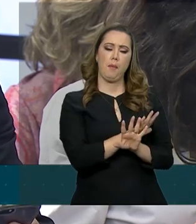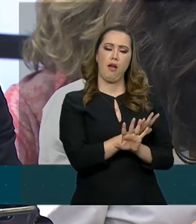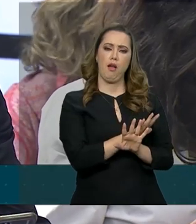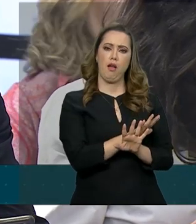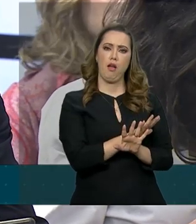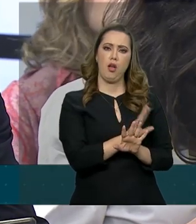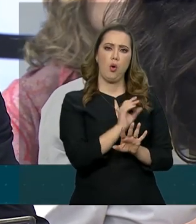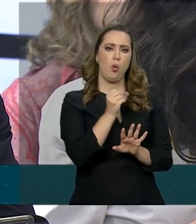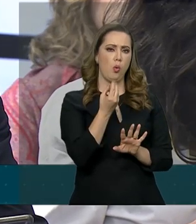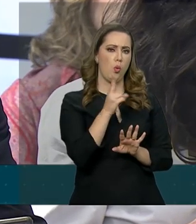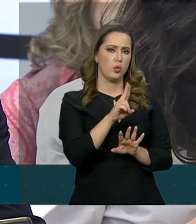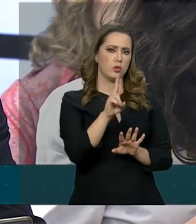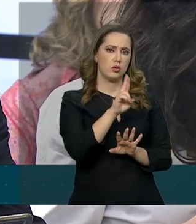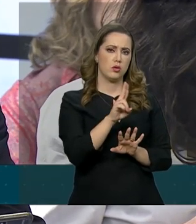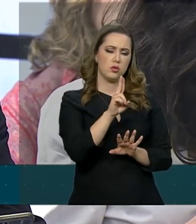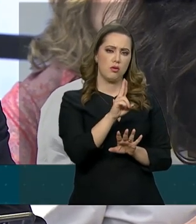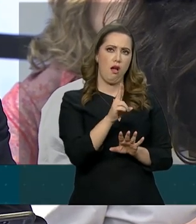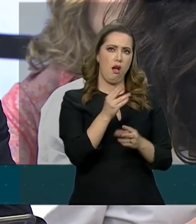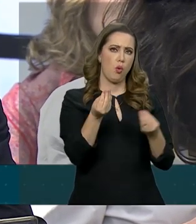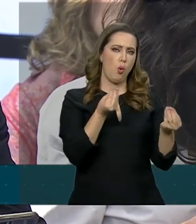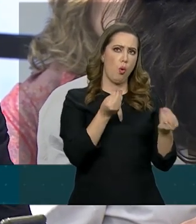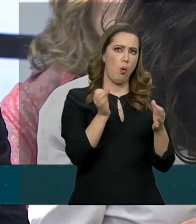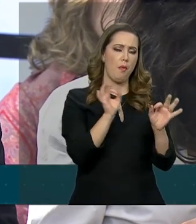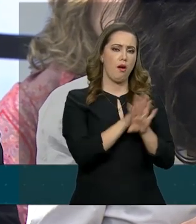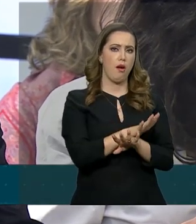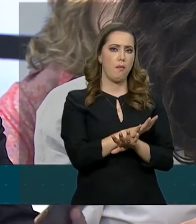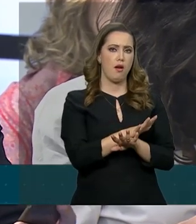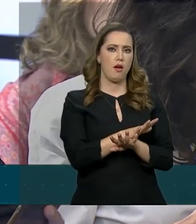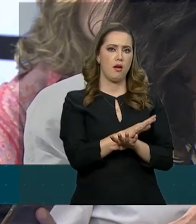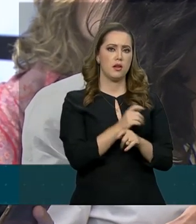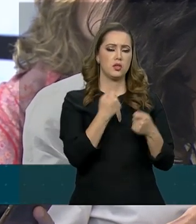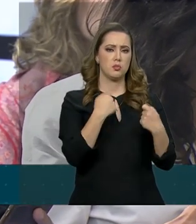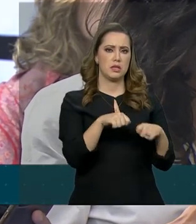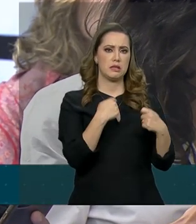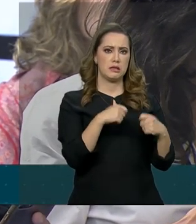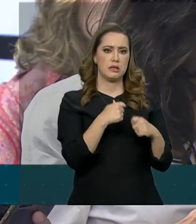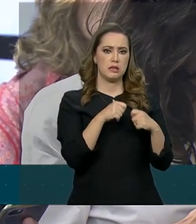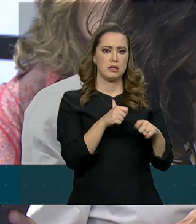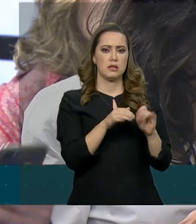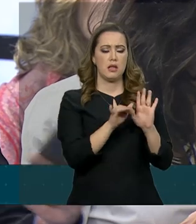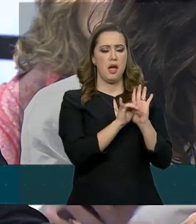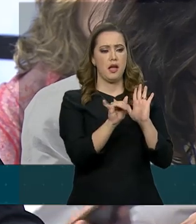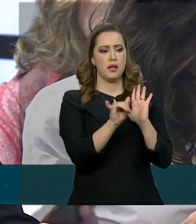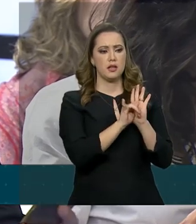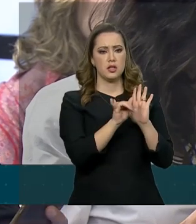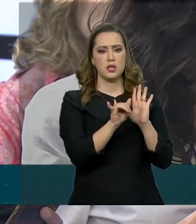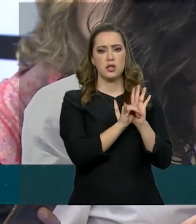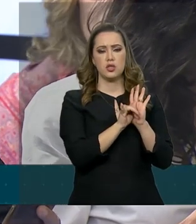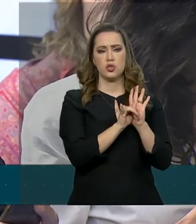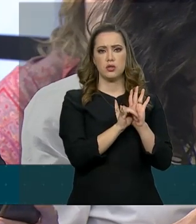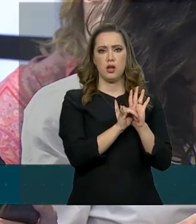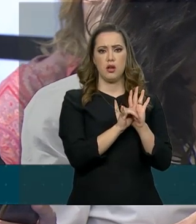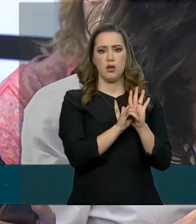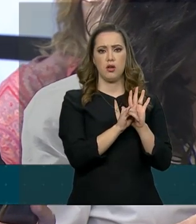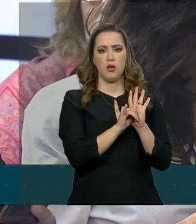adotar alguma medida para acabar com a obrigatoriedade da publicação de editais, concorrências